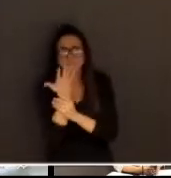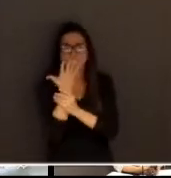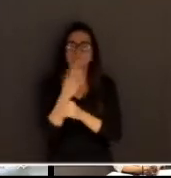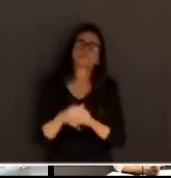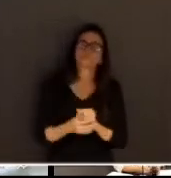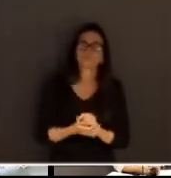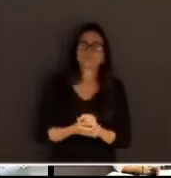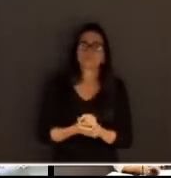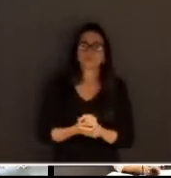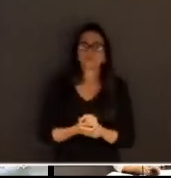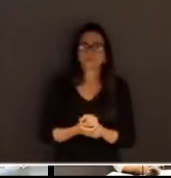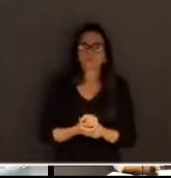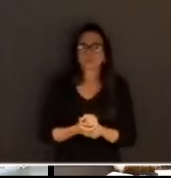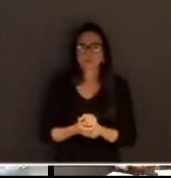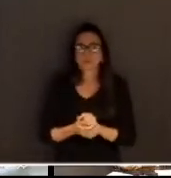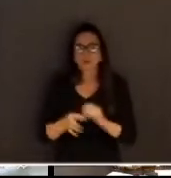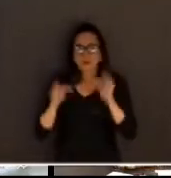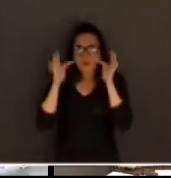Testemunhas